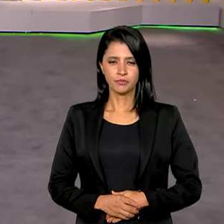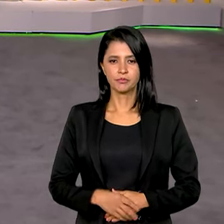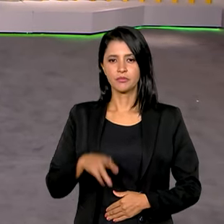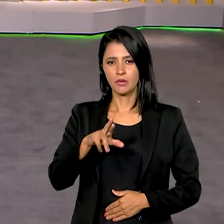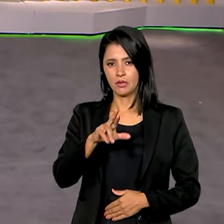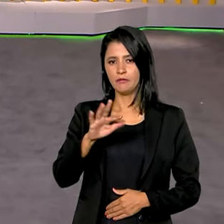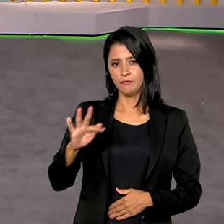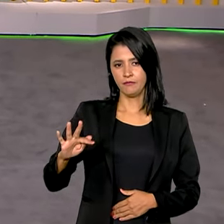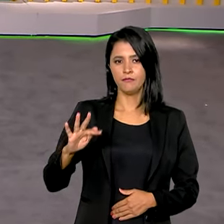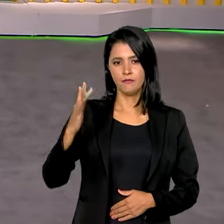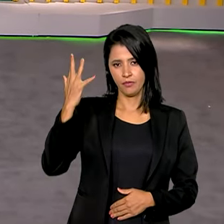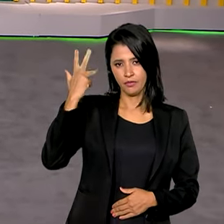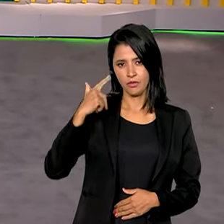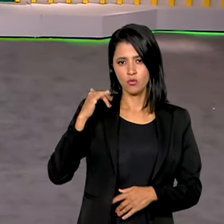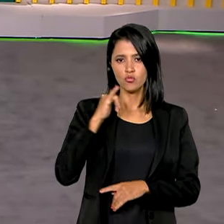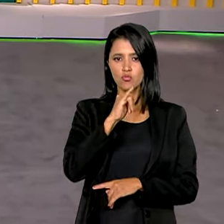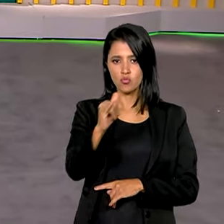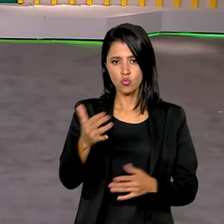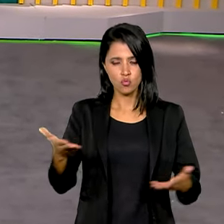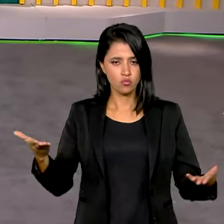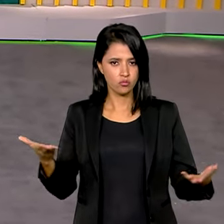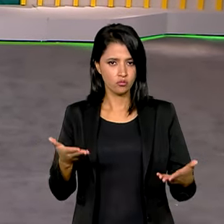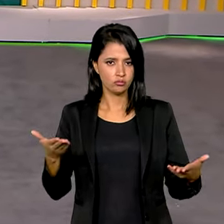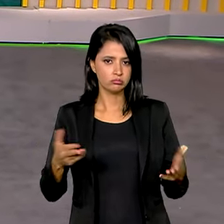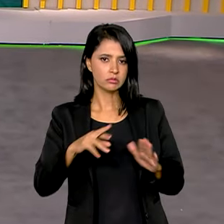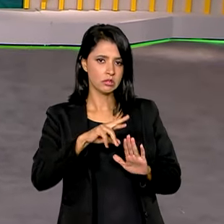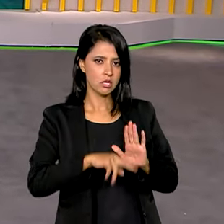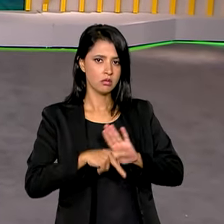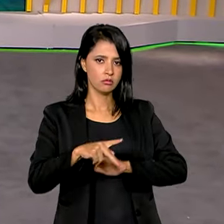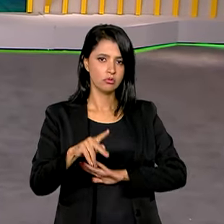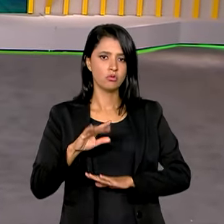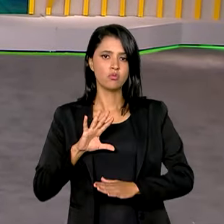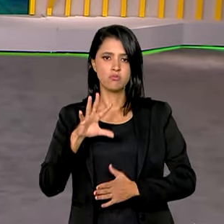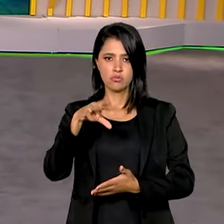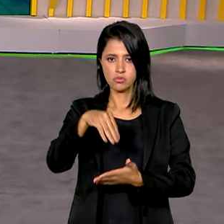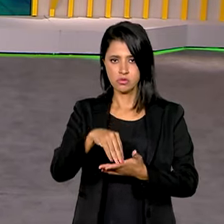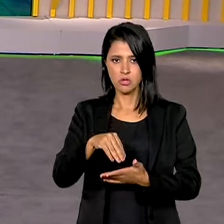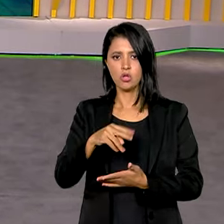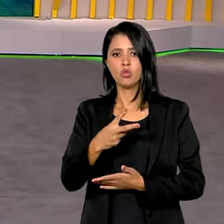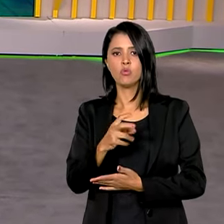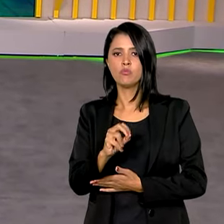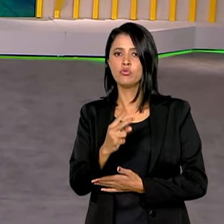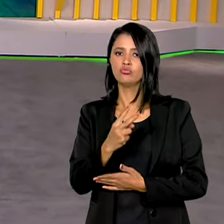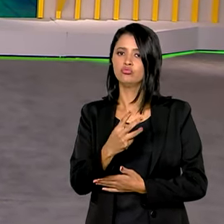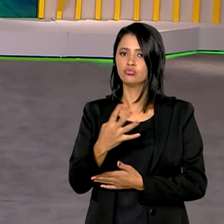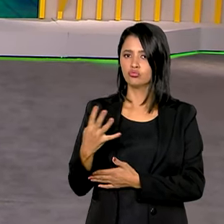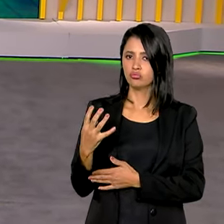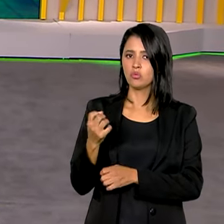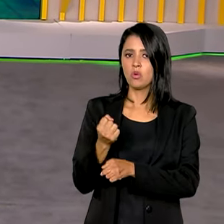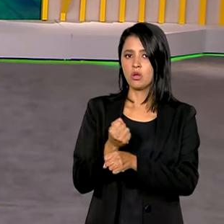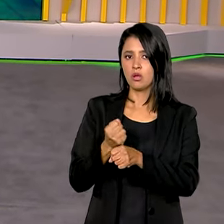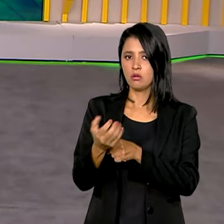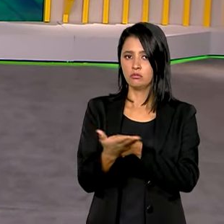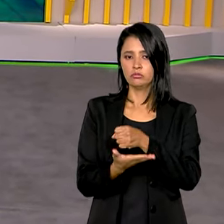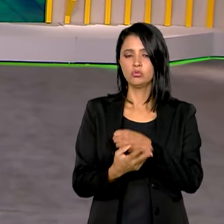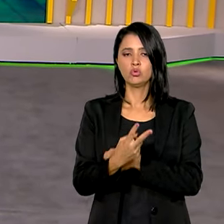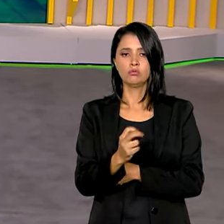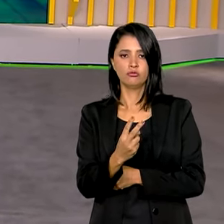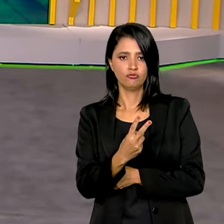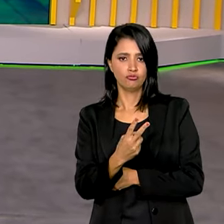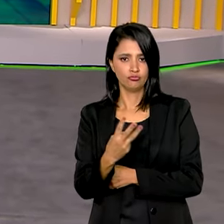A Receita Federal divulgou hoje as regras do Imposto de Renda 2024, ano-base 2023.